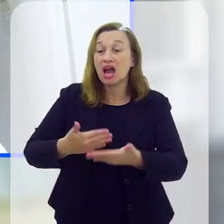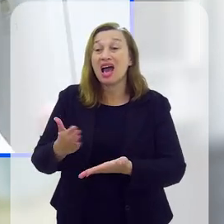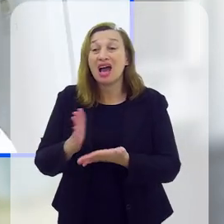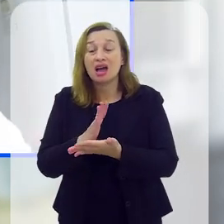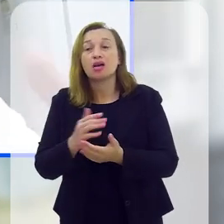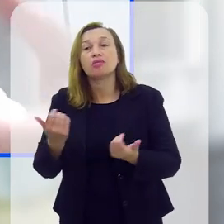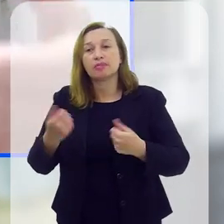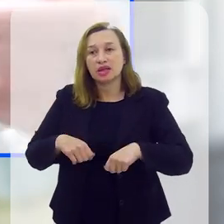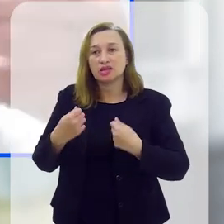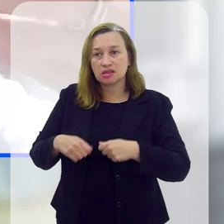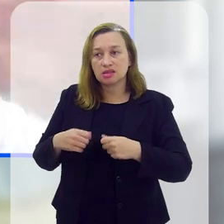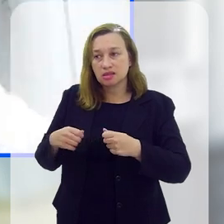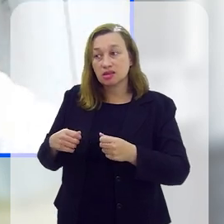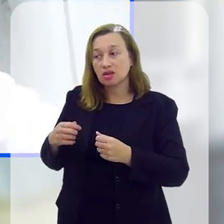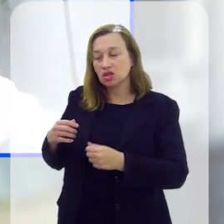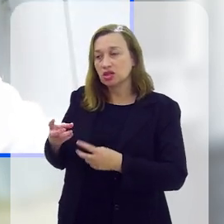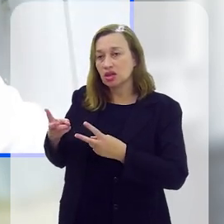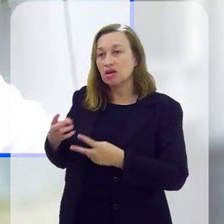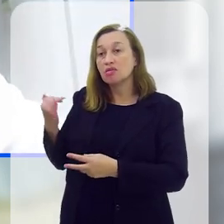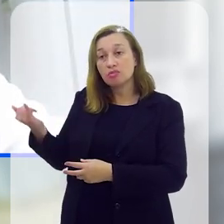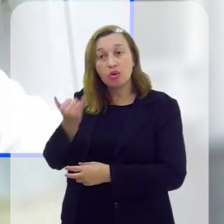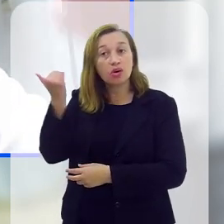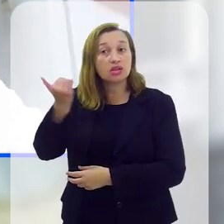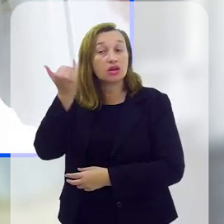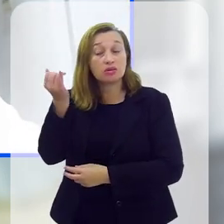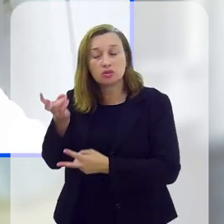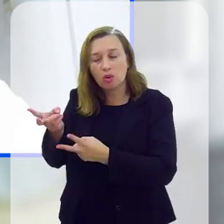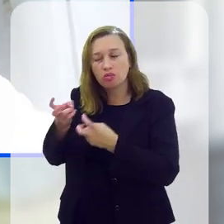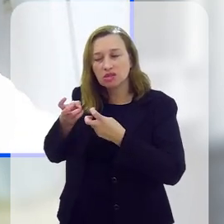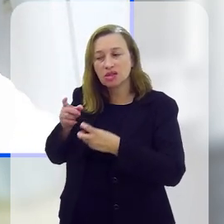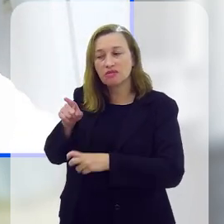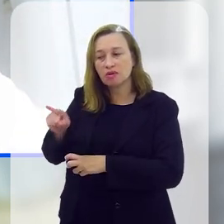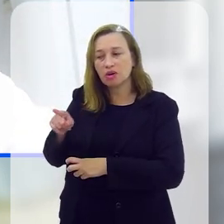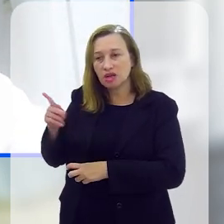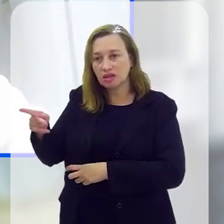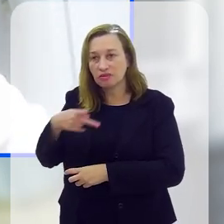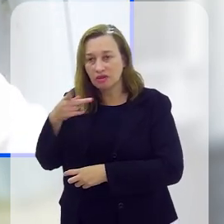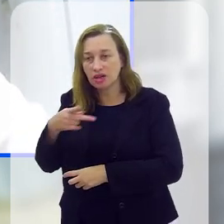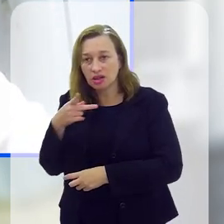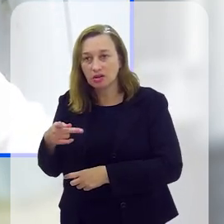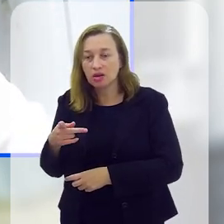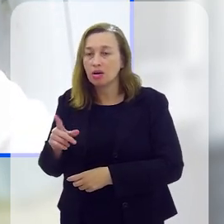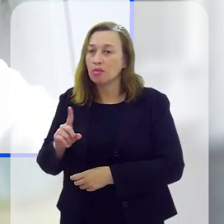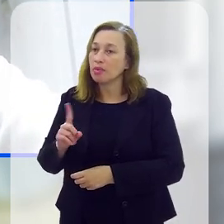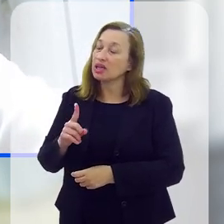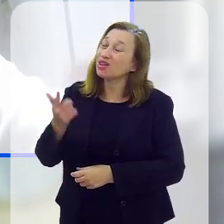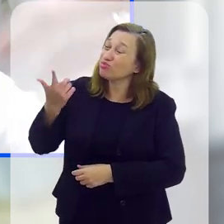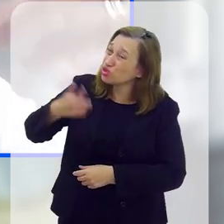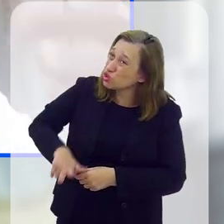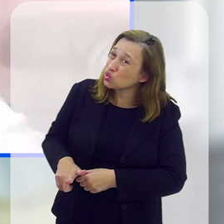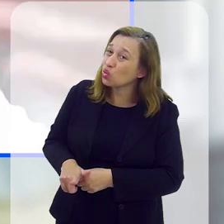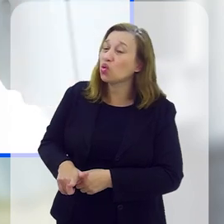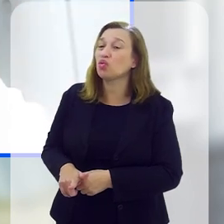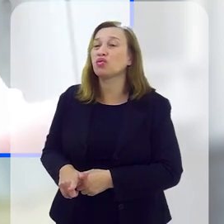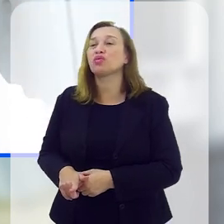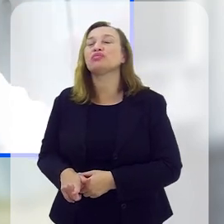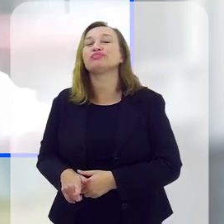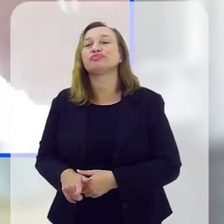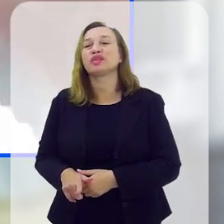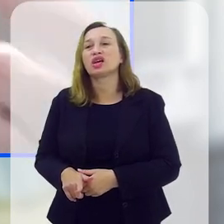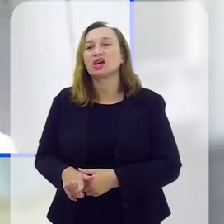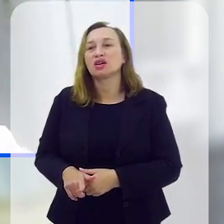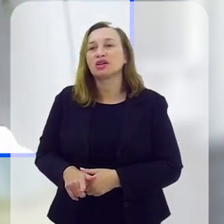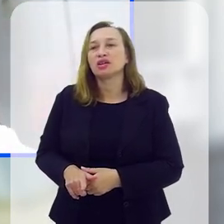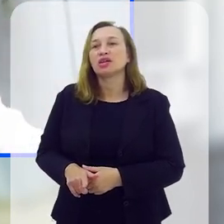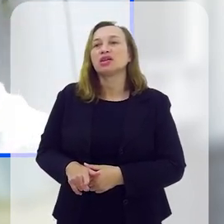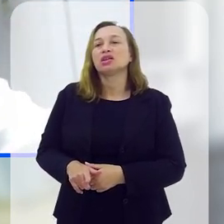Então, é preciso que a gente dê a devida importância ao que ela está falando, para que não sejamos, de novo,